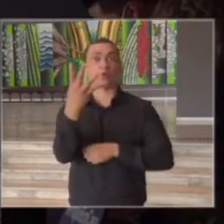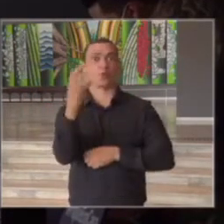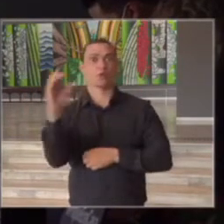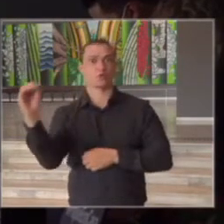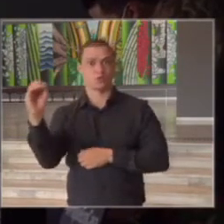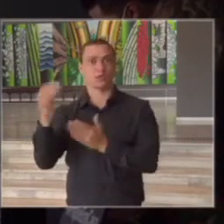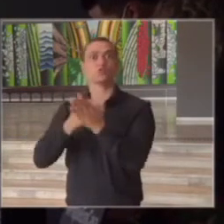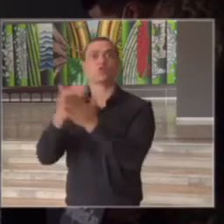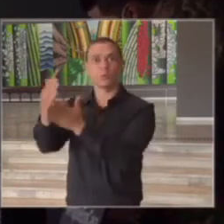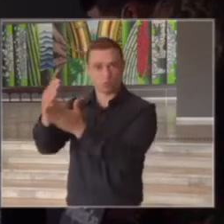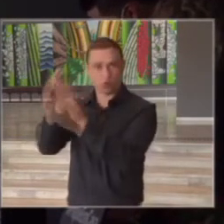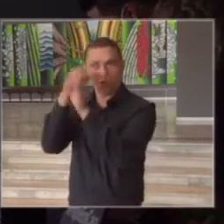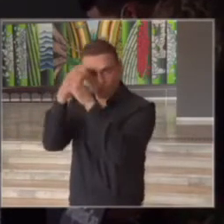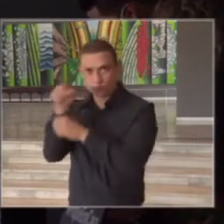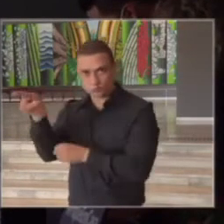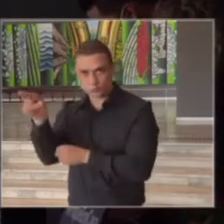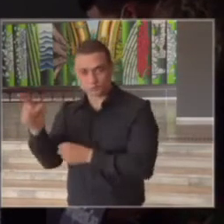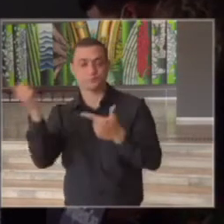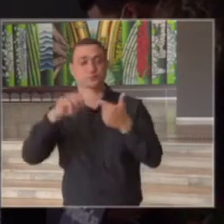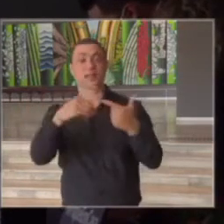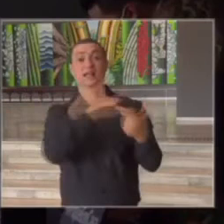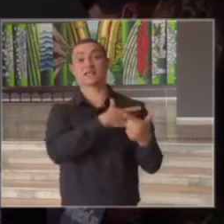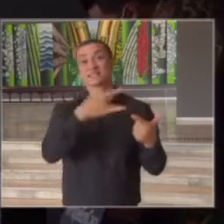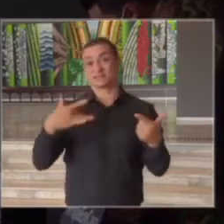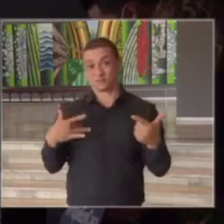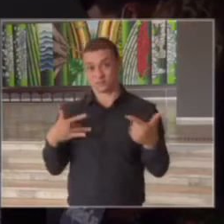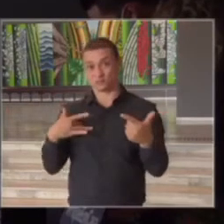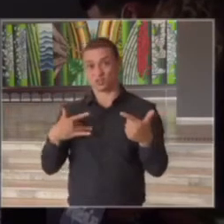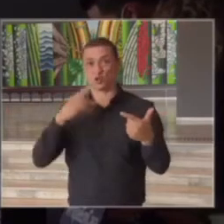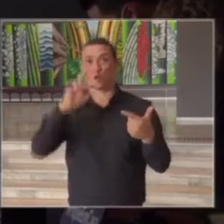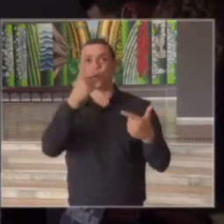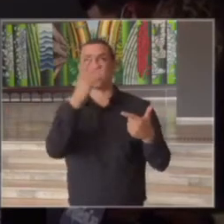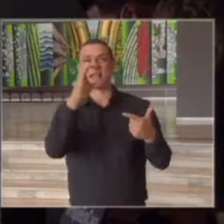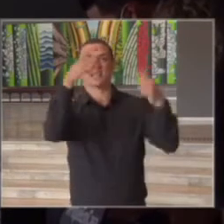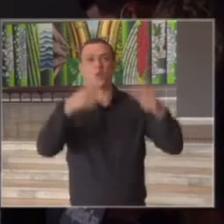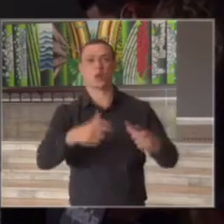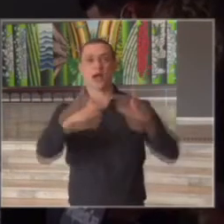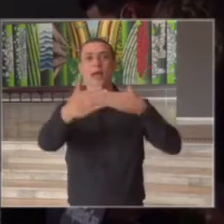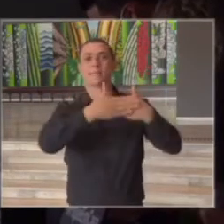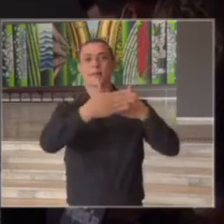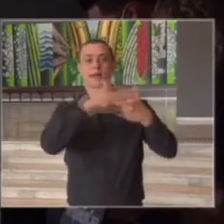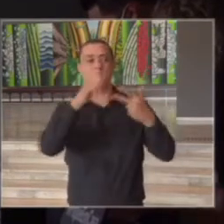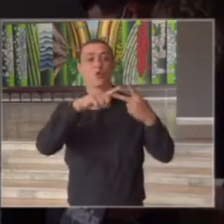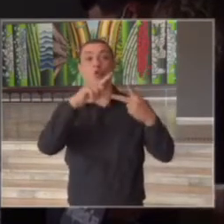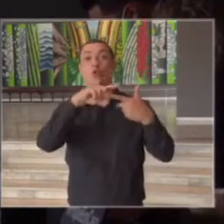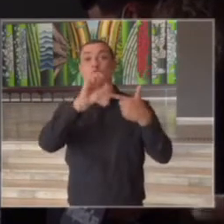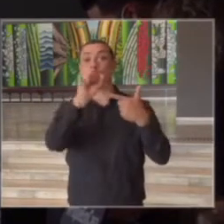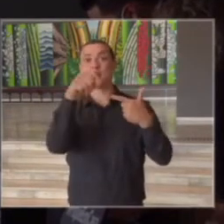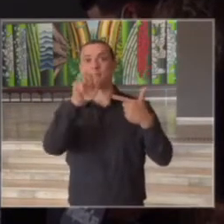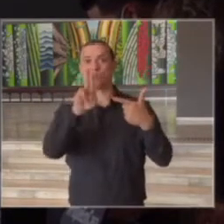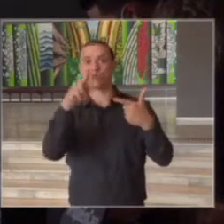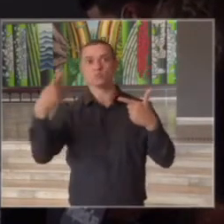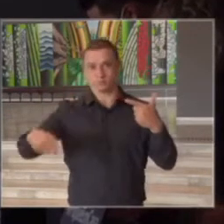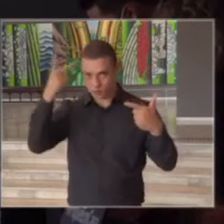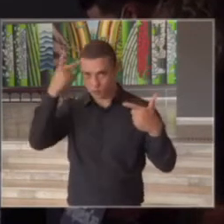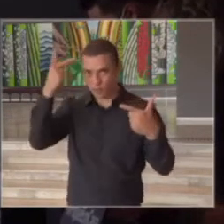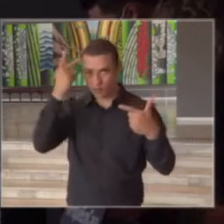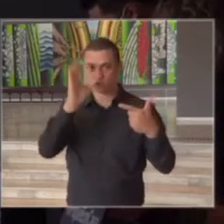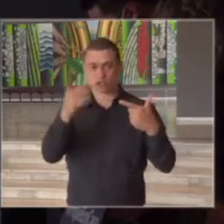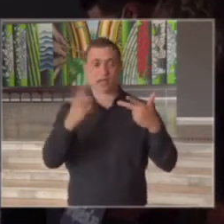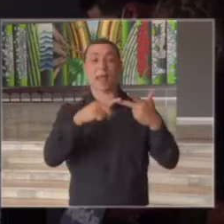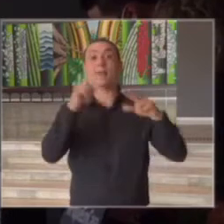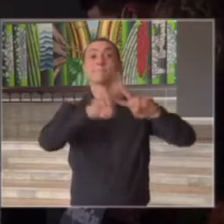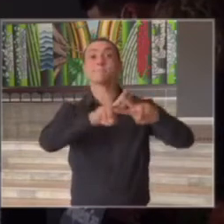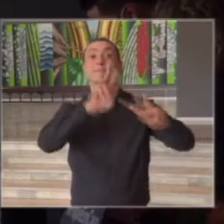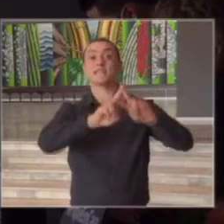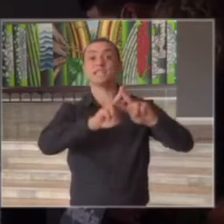quatro centros a saúde HC de Ribeirão e o SAMU aqui do município presídios